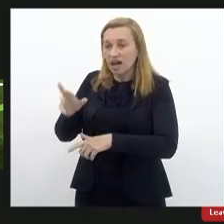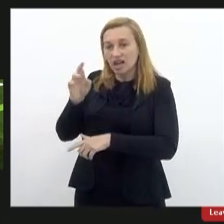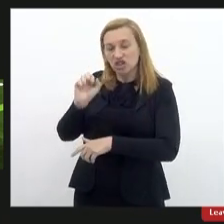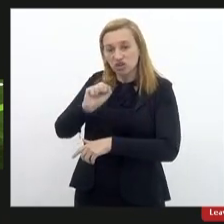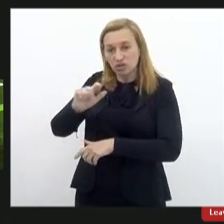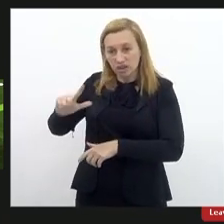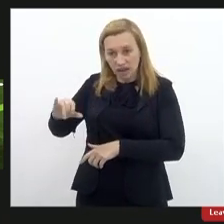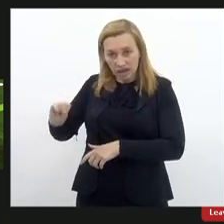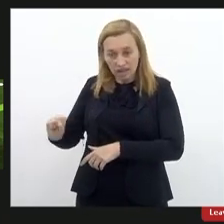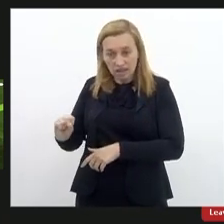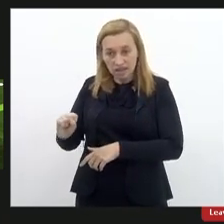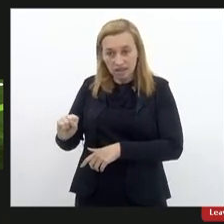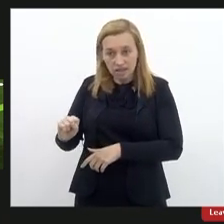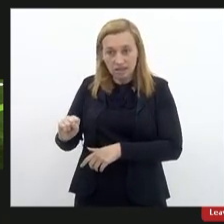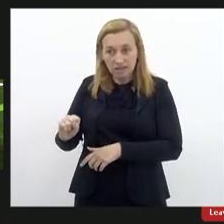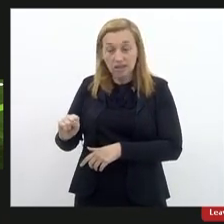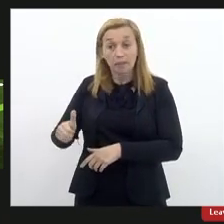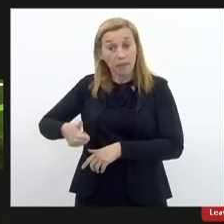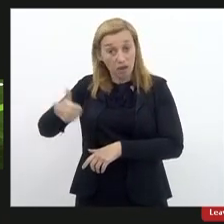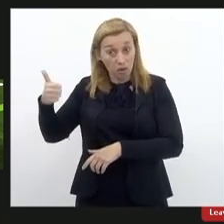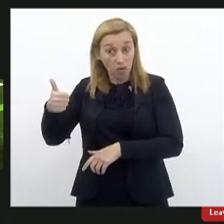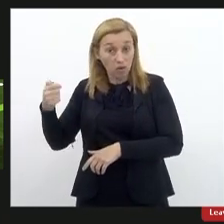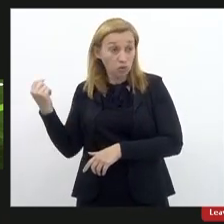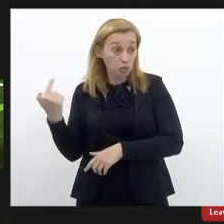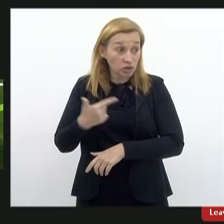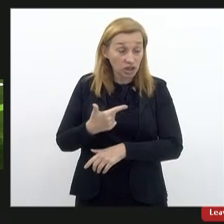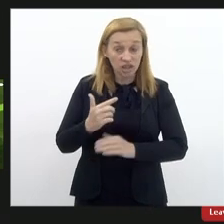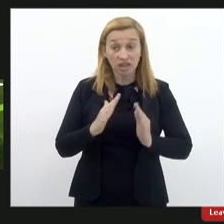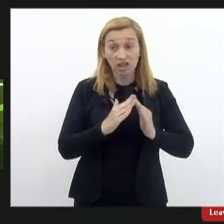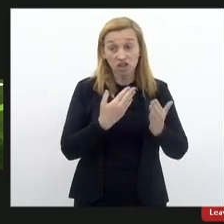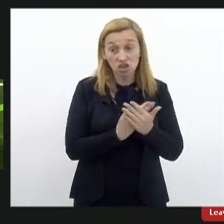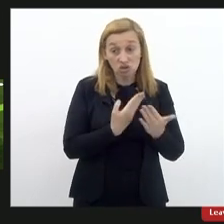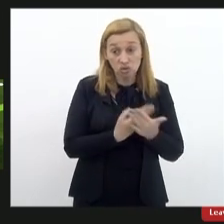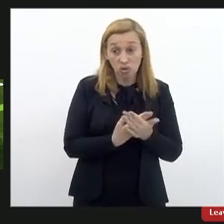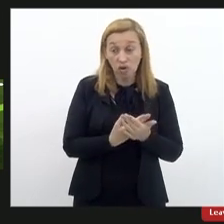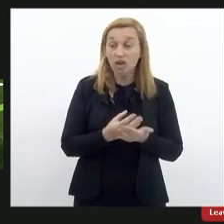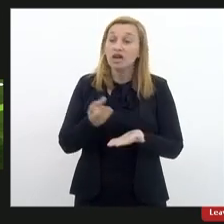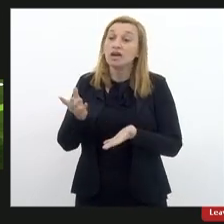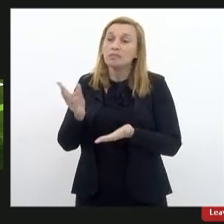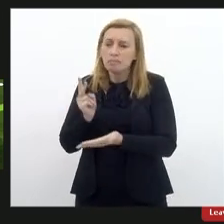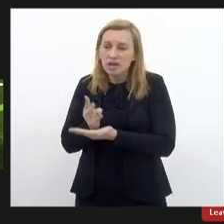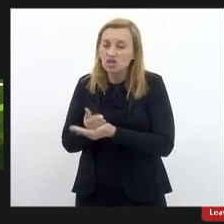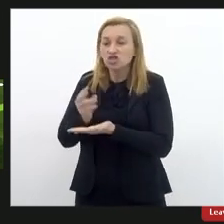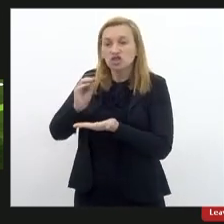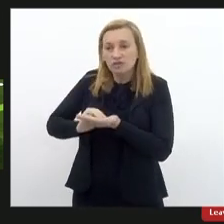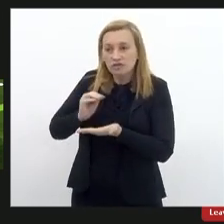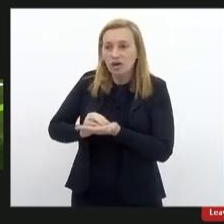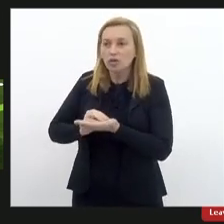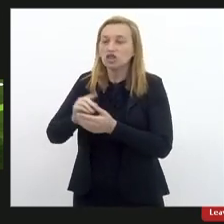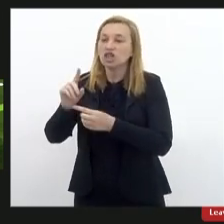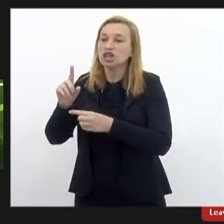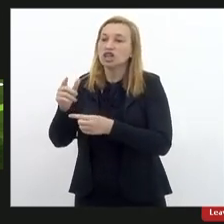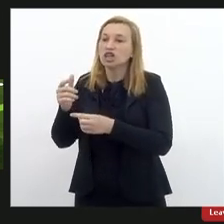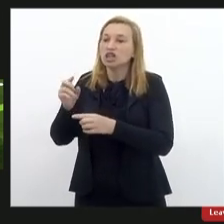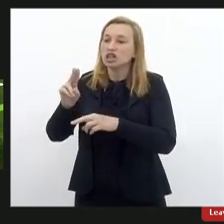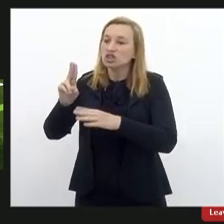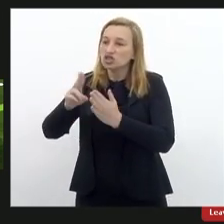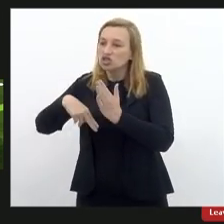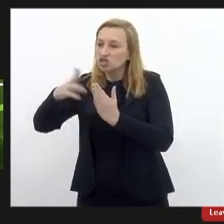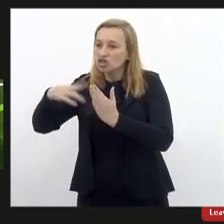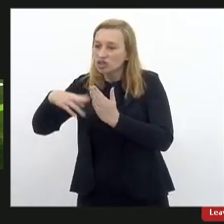falte tinta, impressora, materiais básicos para o exercício das nossas